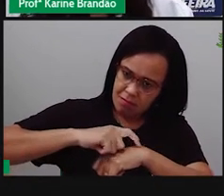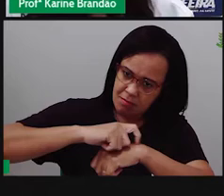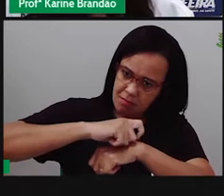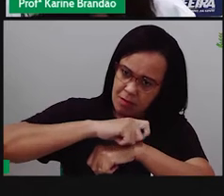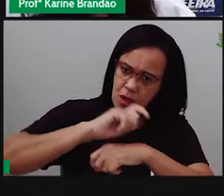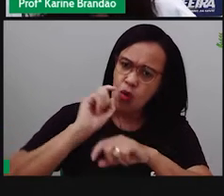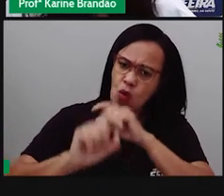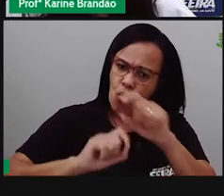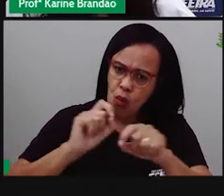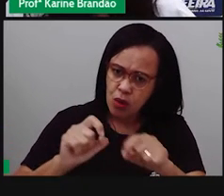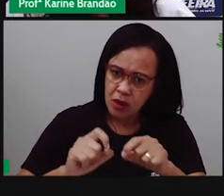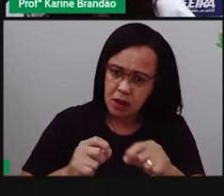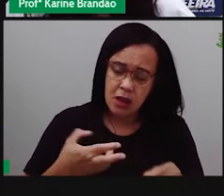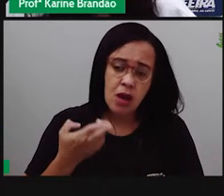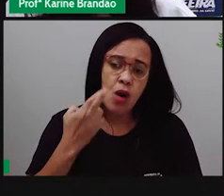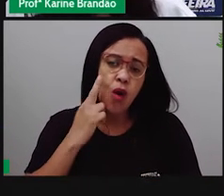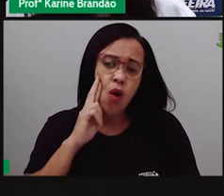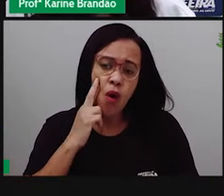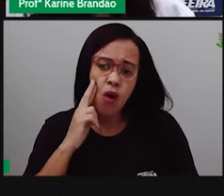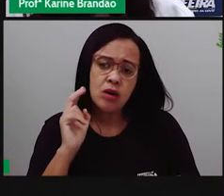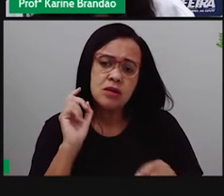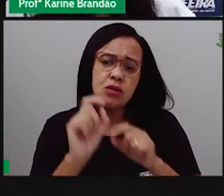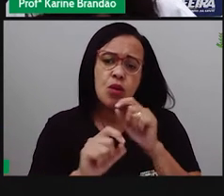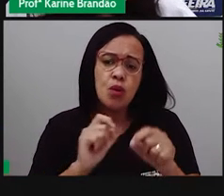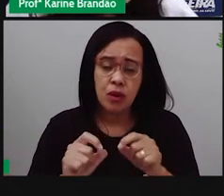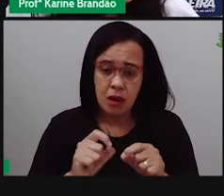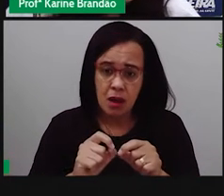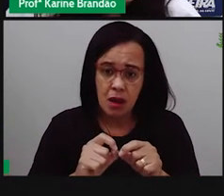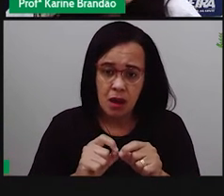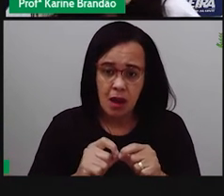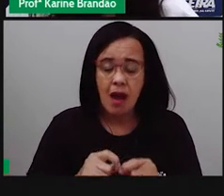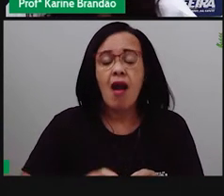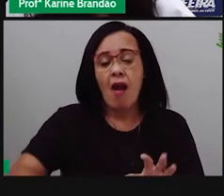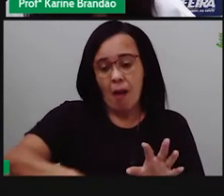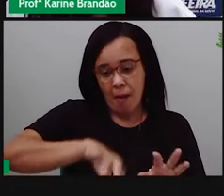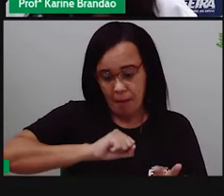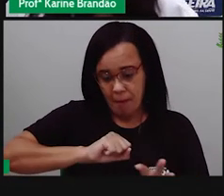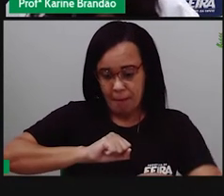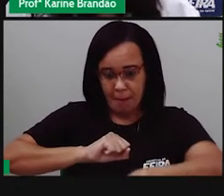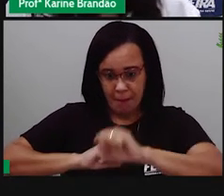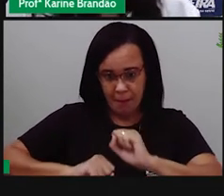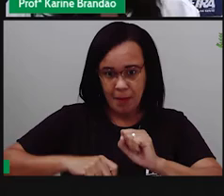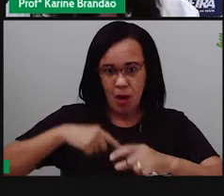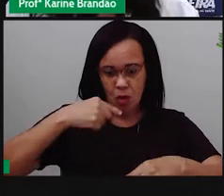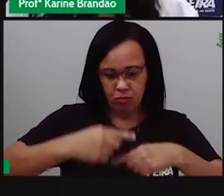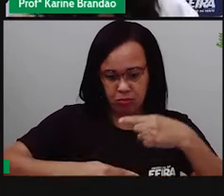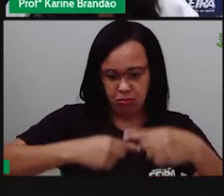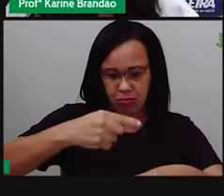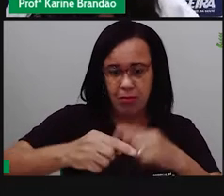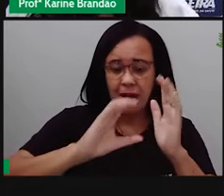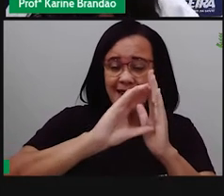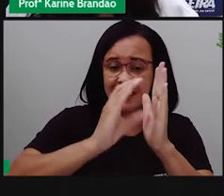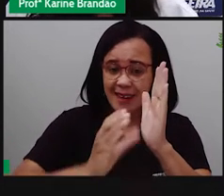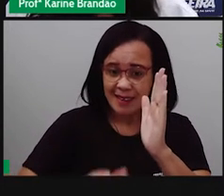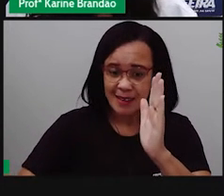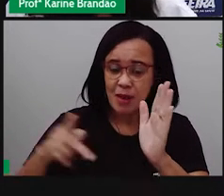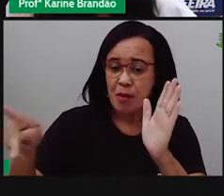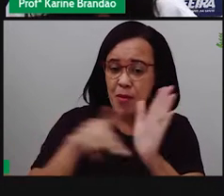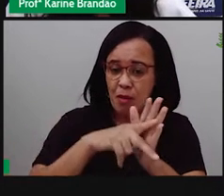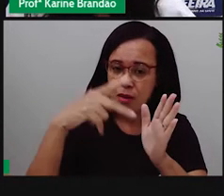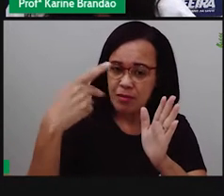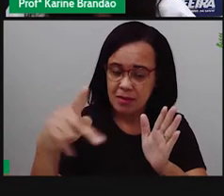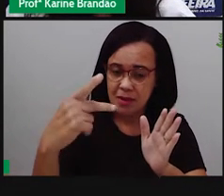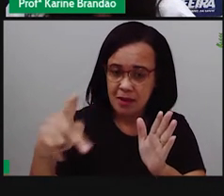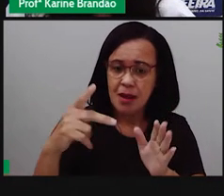Elas vão transmitir as suas características hereditárias, ou seja, as suas características que podem